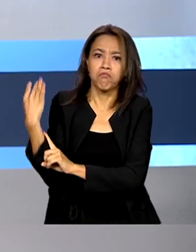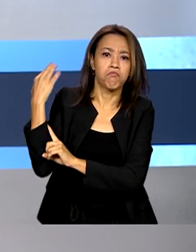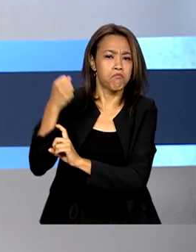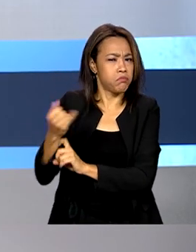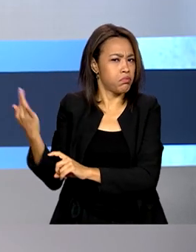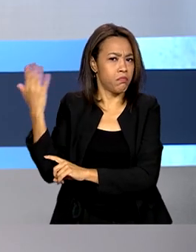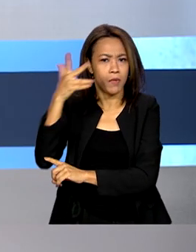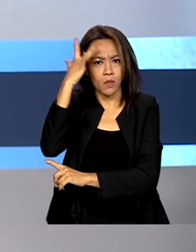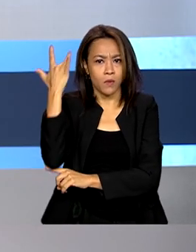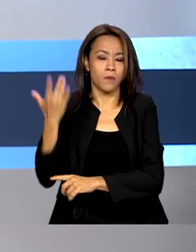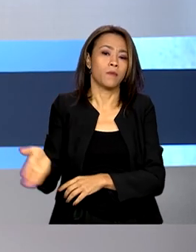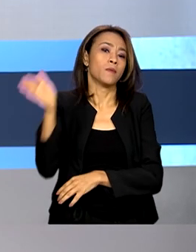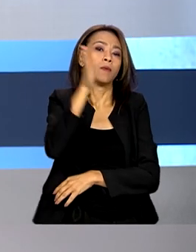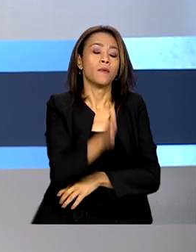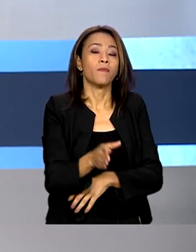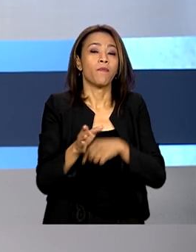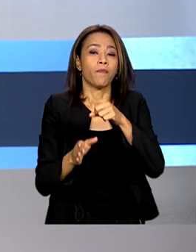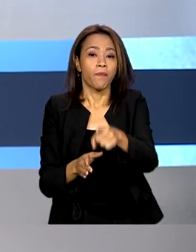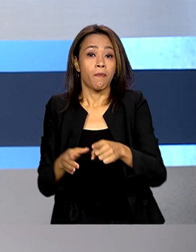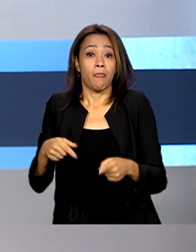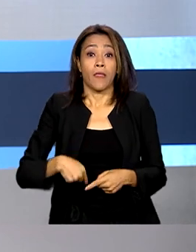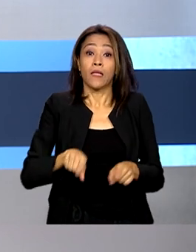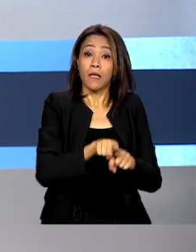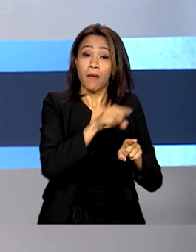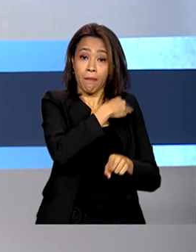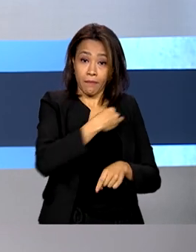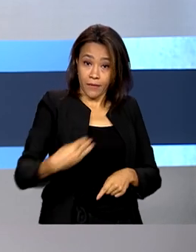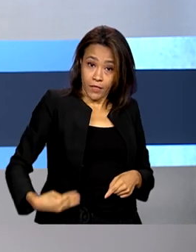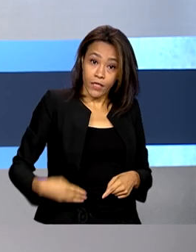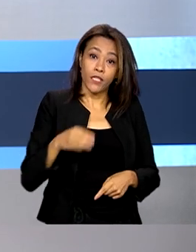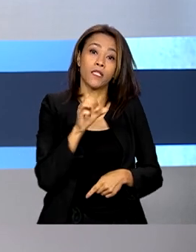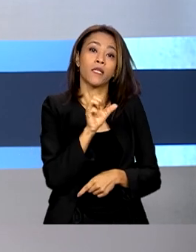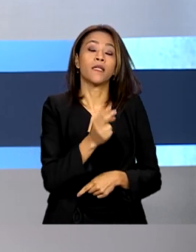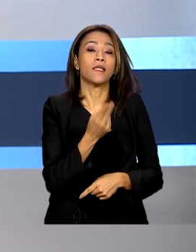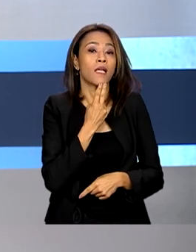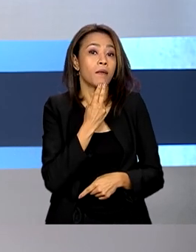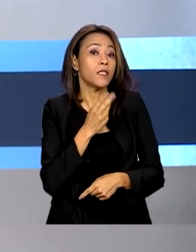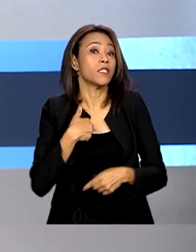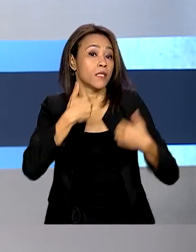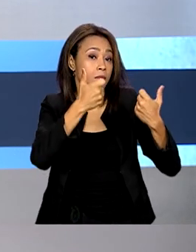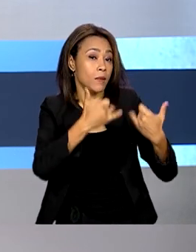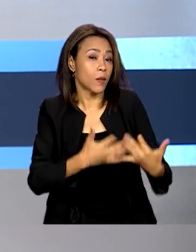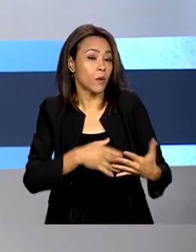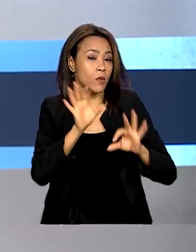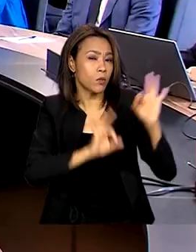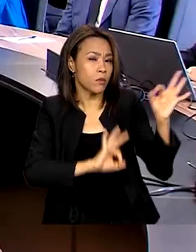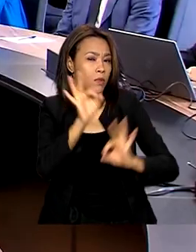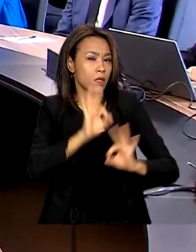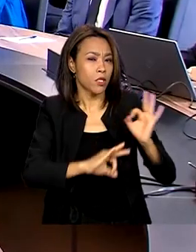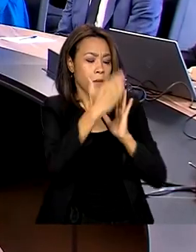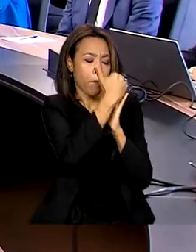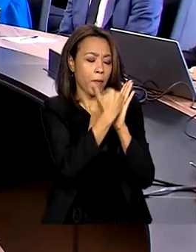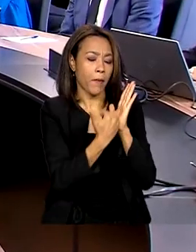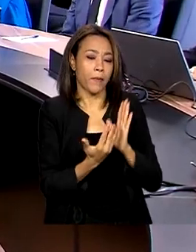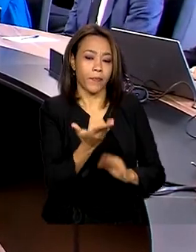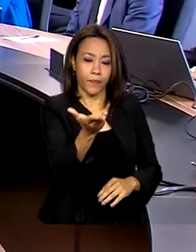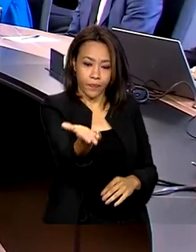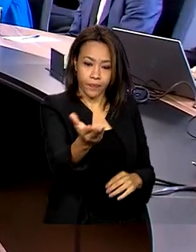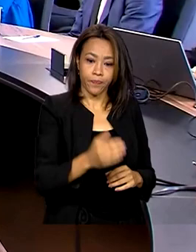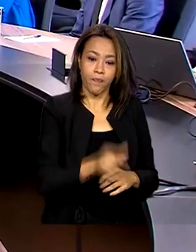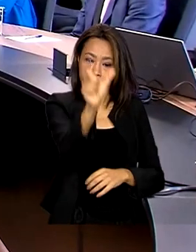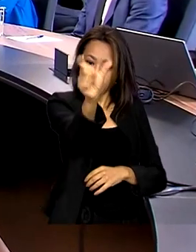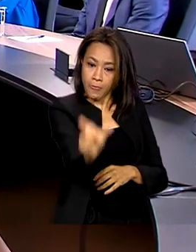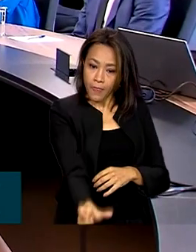ministra Simone Tebbit apresentou as prioridades e a equipe do Ministério do Planejamento e Orçamento. A ministra do